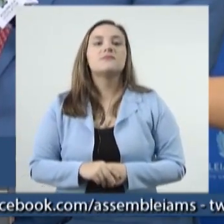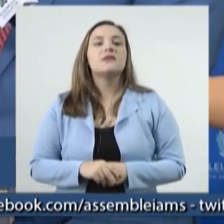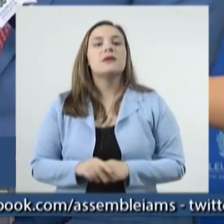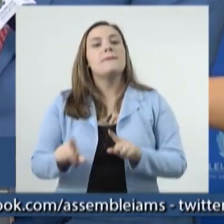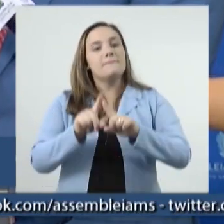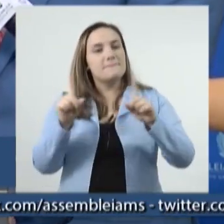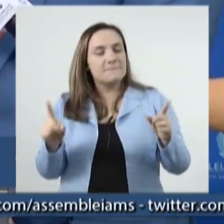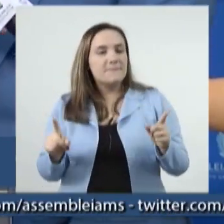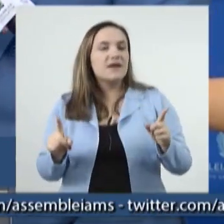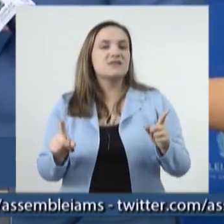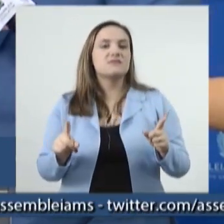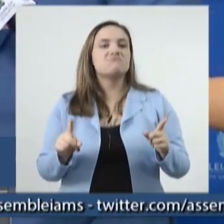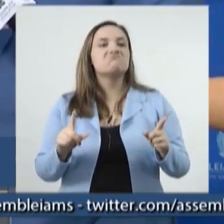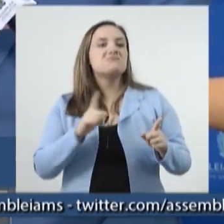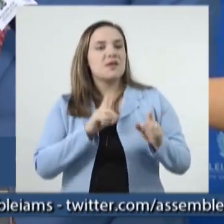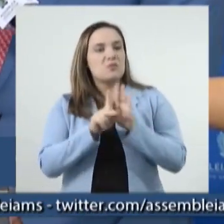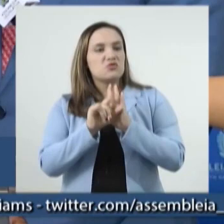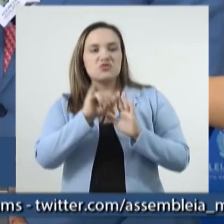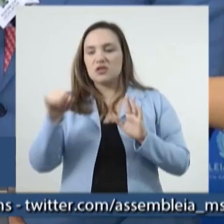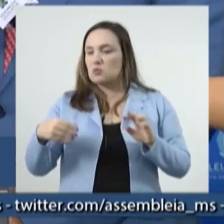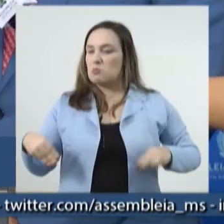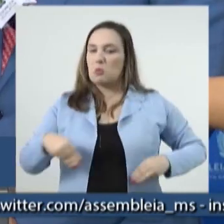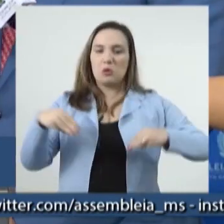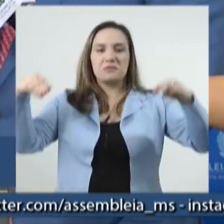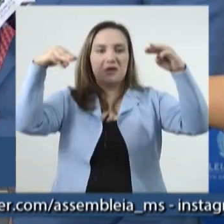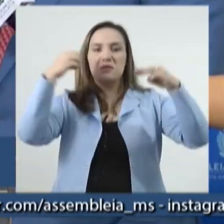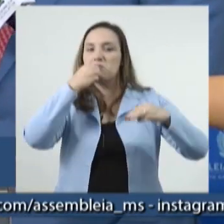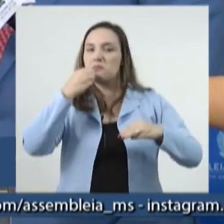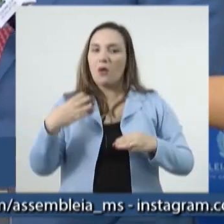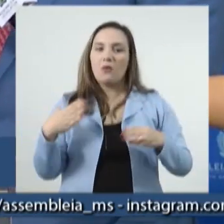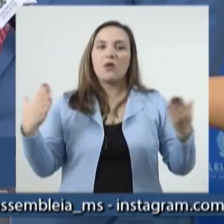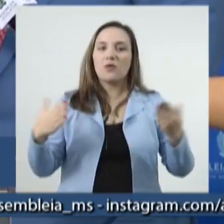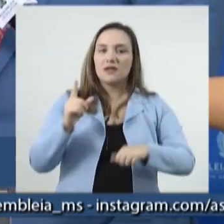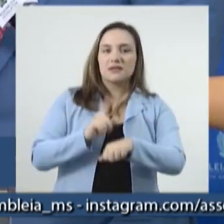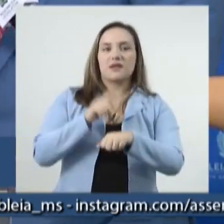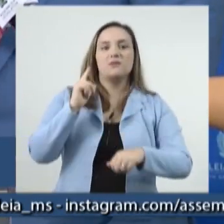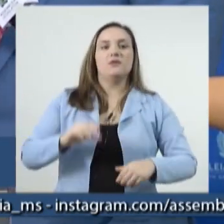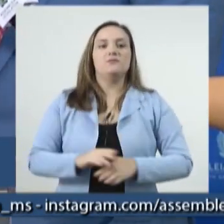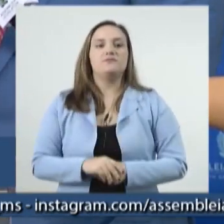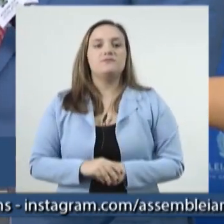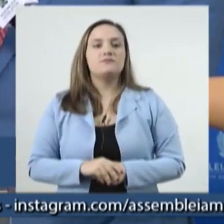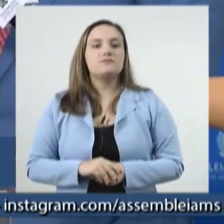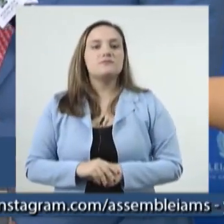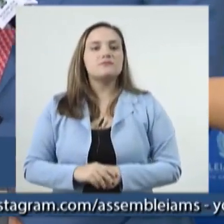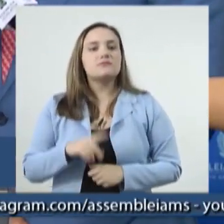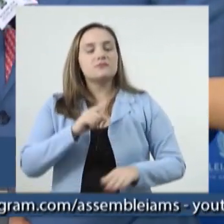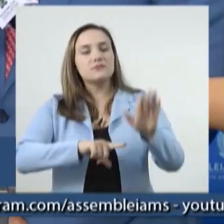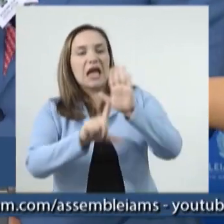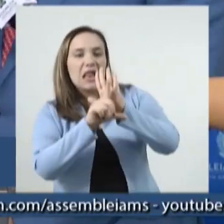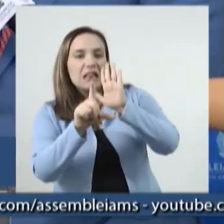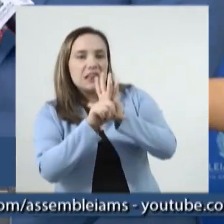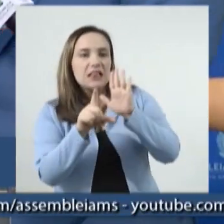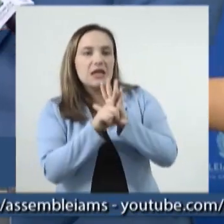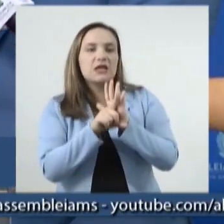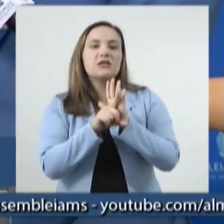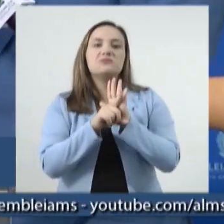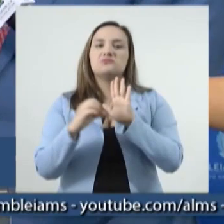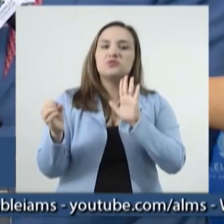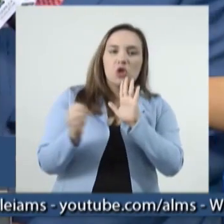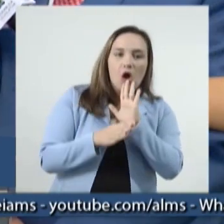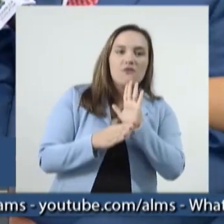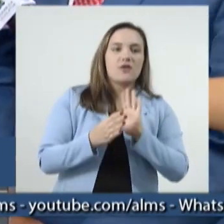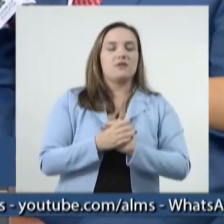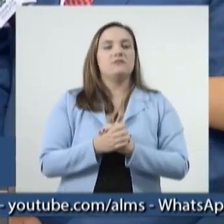moderno, de vanguarda, que pudesse ser apresentado ao Brasil e ao mundo como uma lei absolutamente atual, em